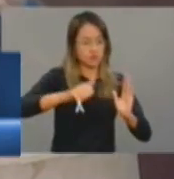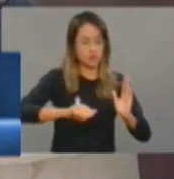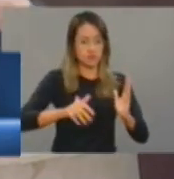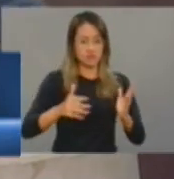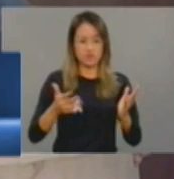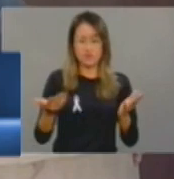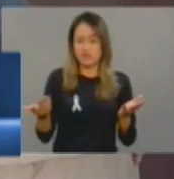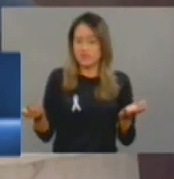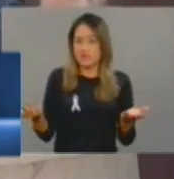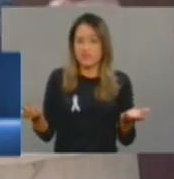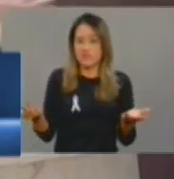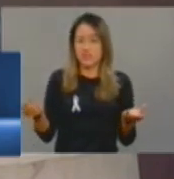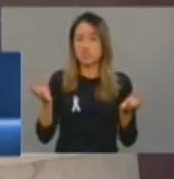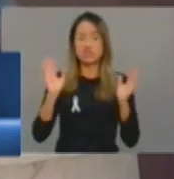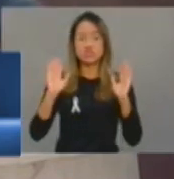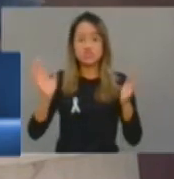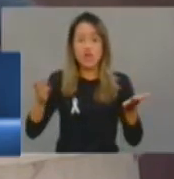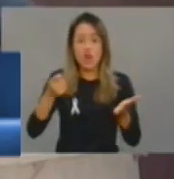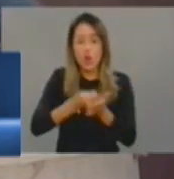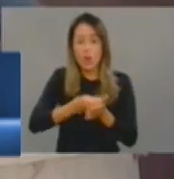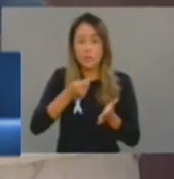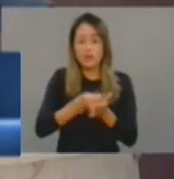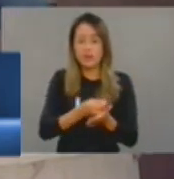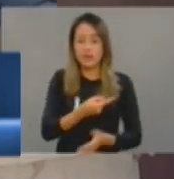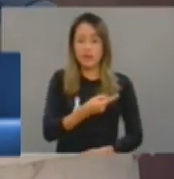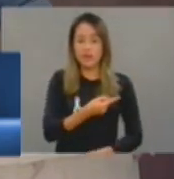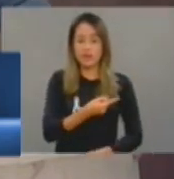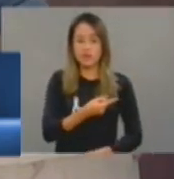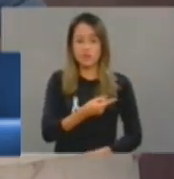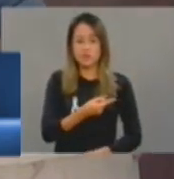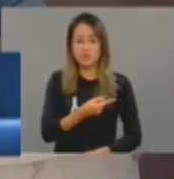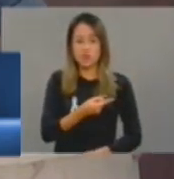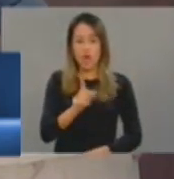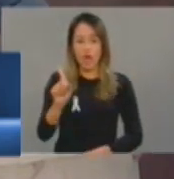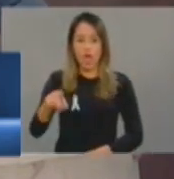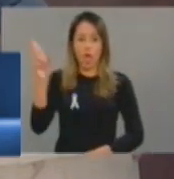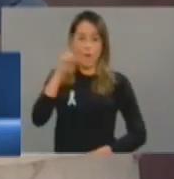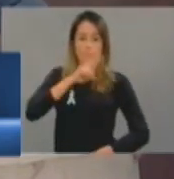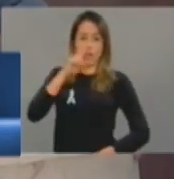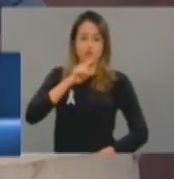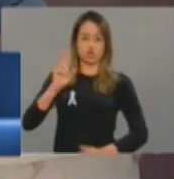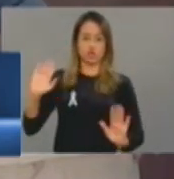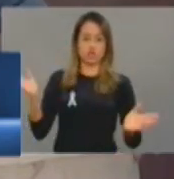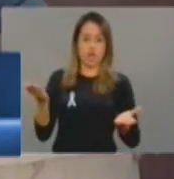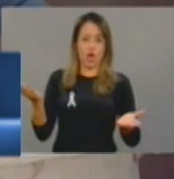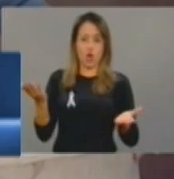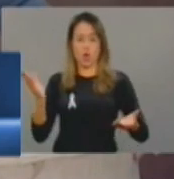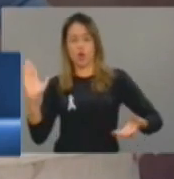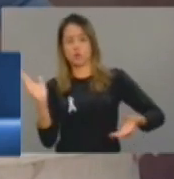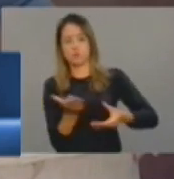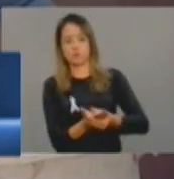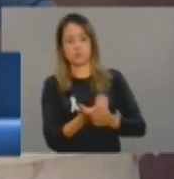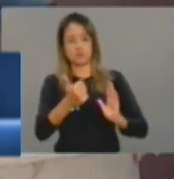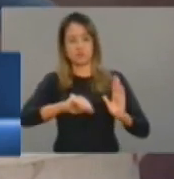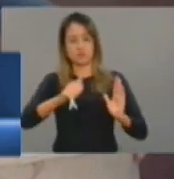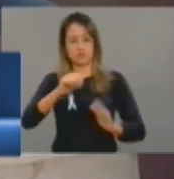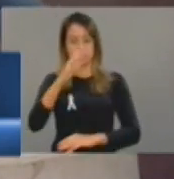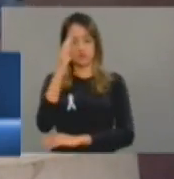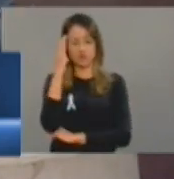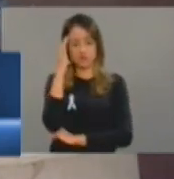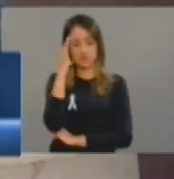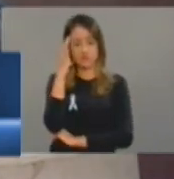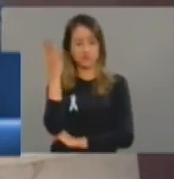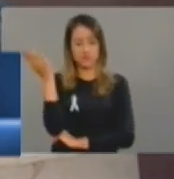quando acontece o crime. Todo crime não tem que ser aberto um inquérito, na medida emergencial, vai ser abrir um inquérito. Que grande